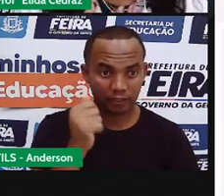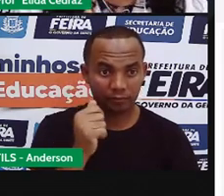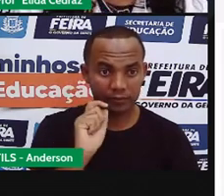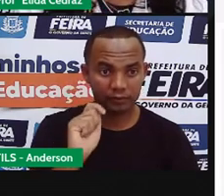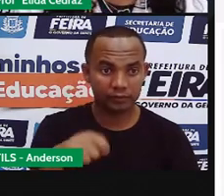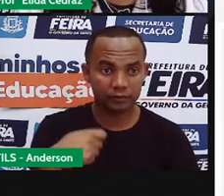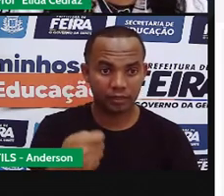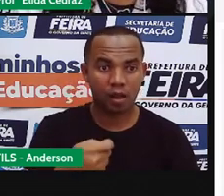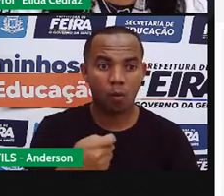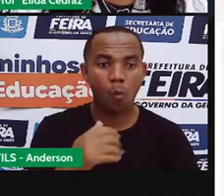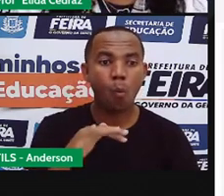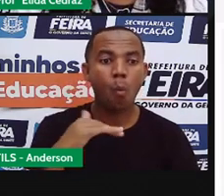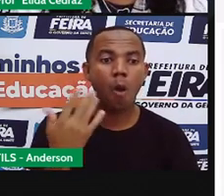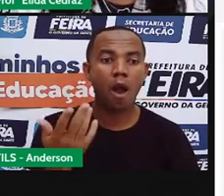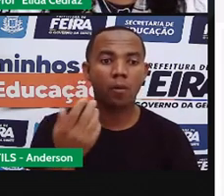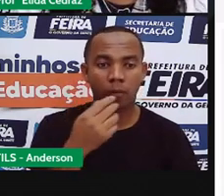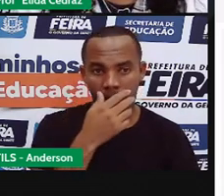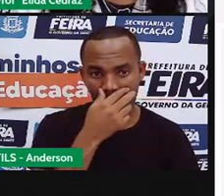R, tá bom?